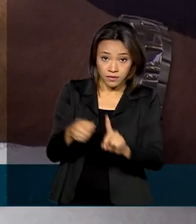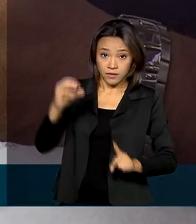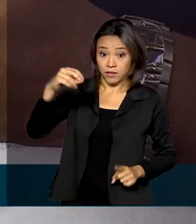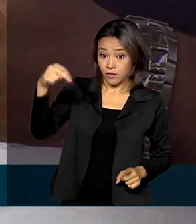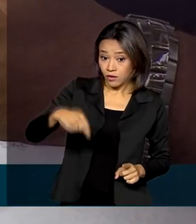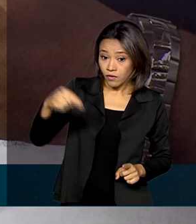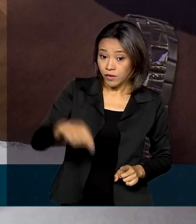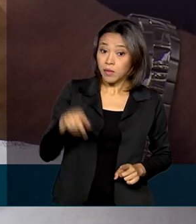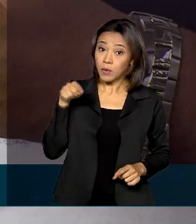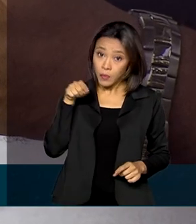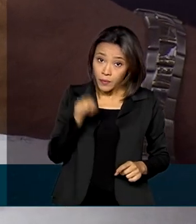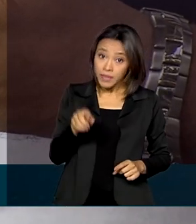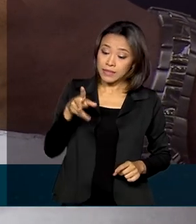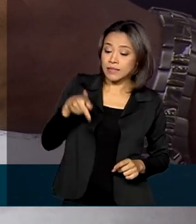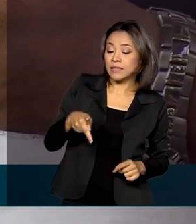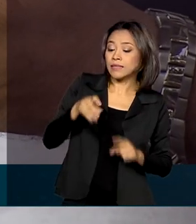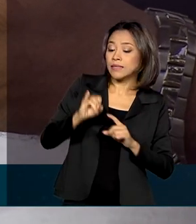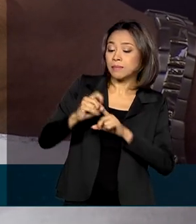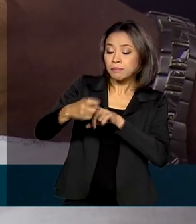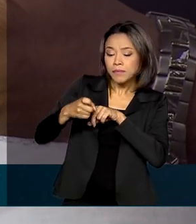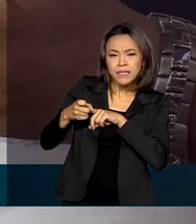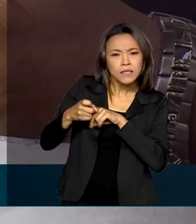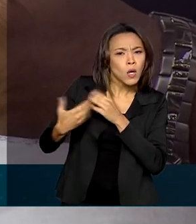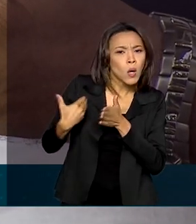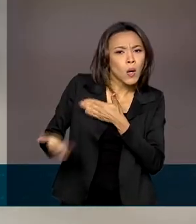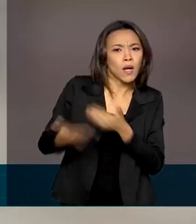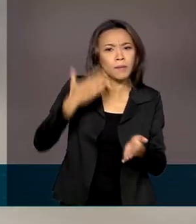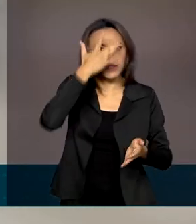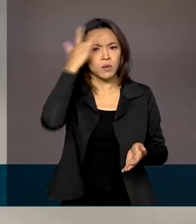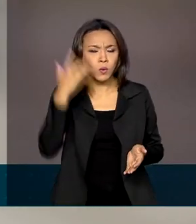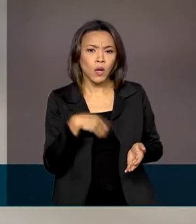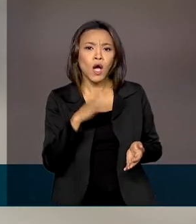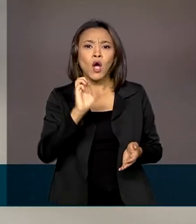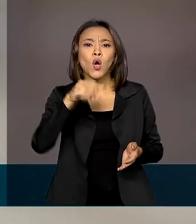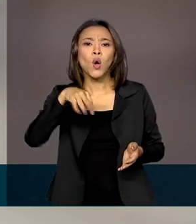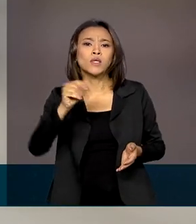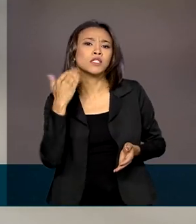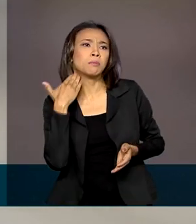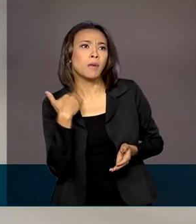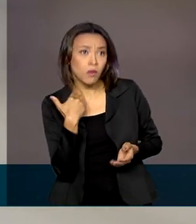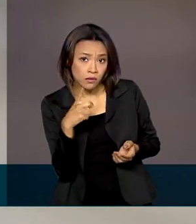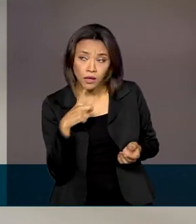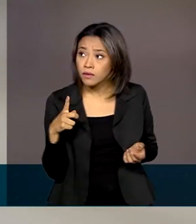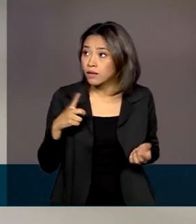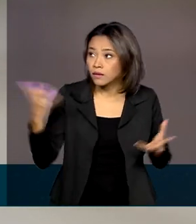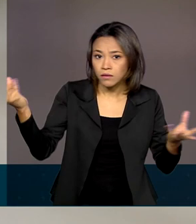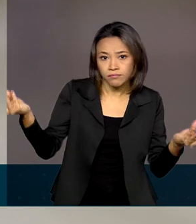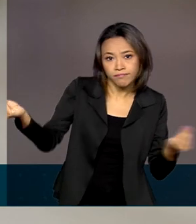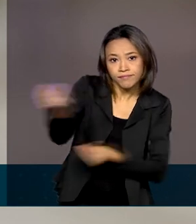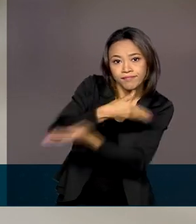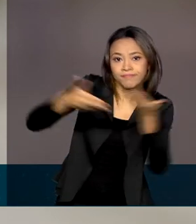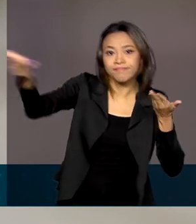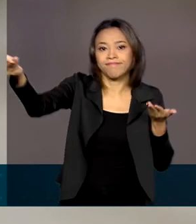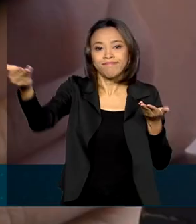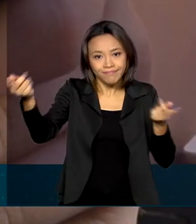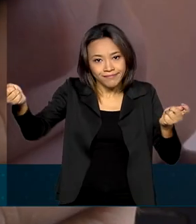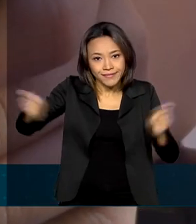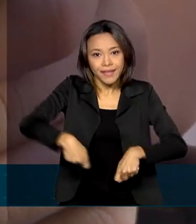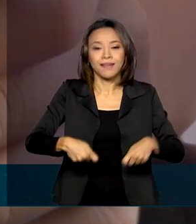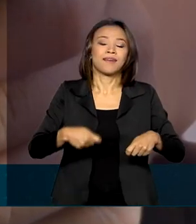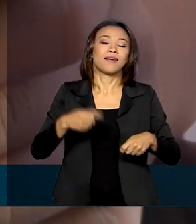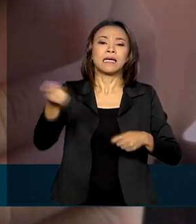Com o PIX, qualquer pessoa que tem uma conta em instituição financeira poderá fazer e receber